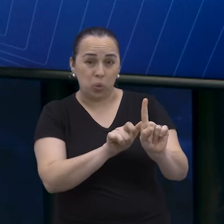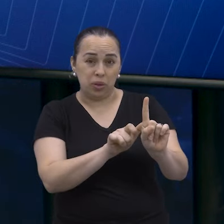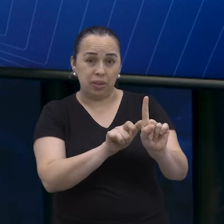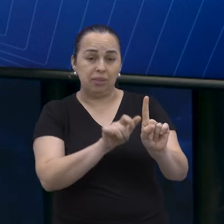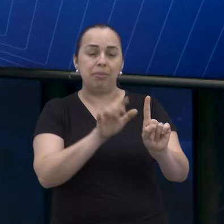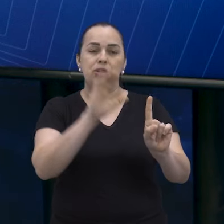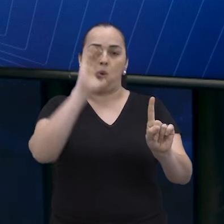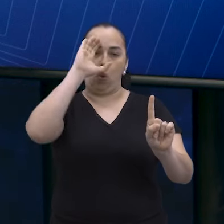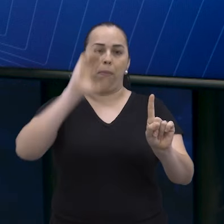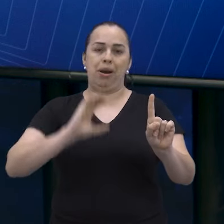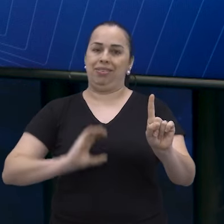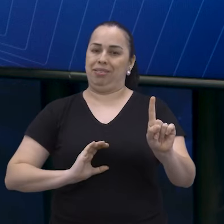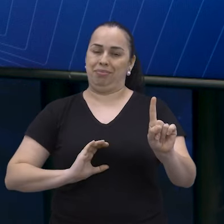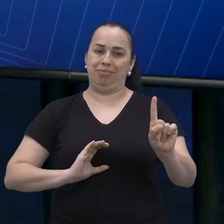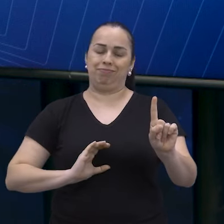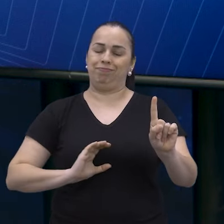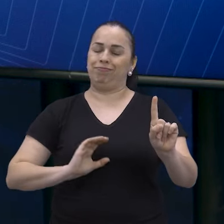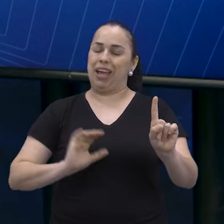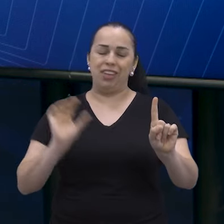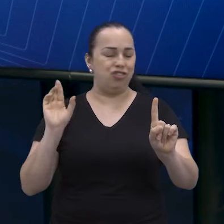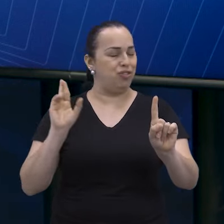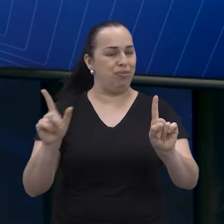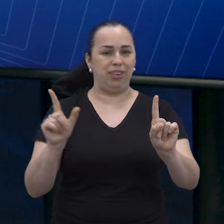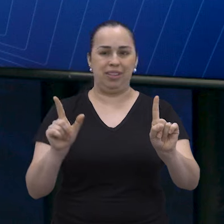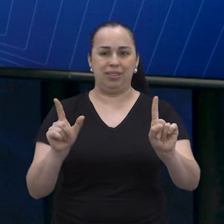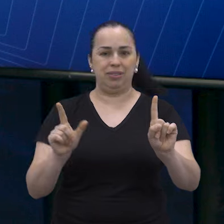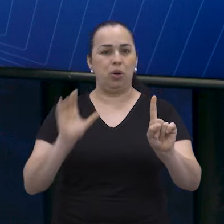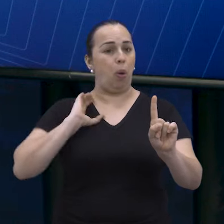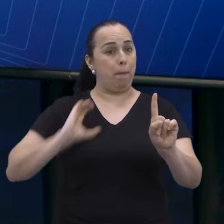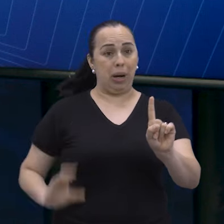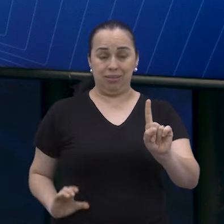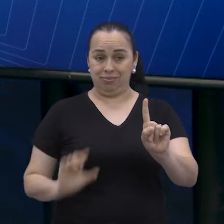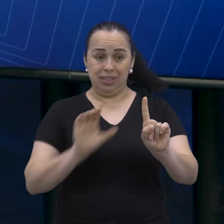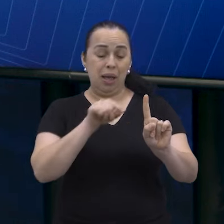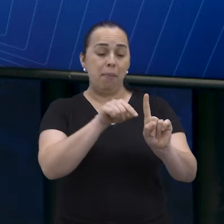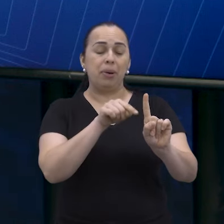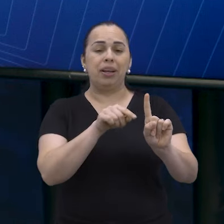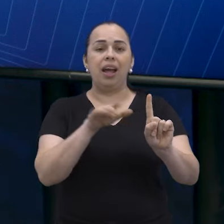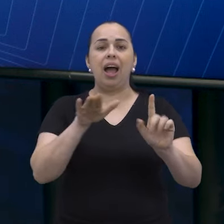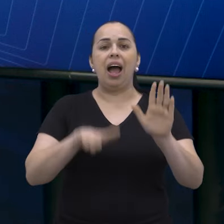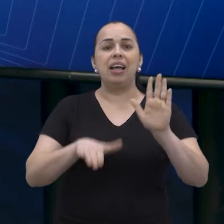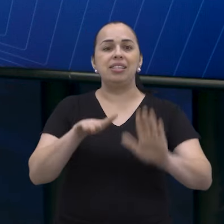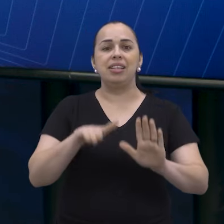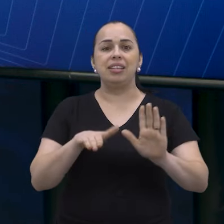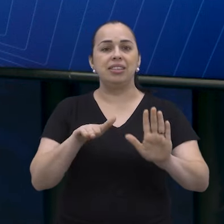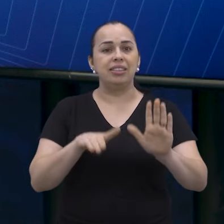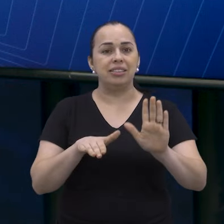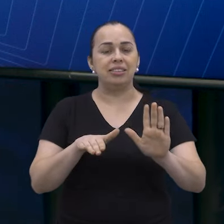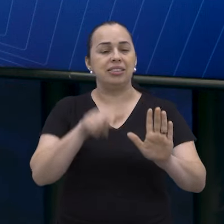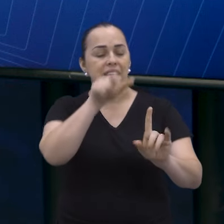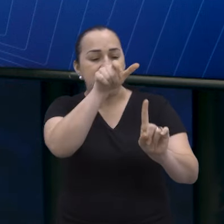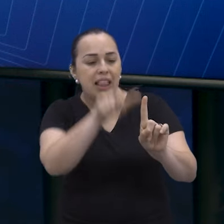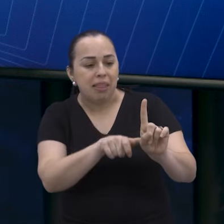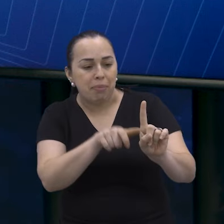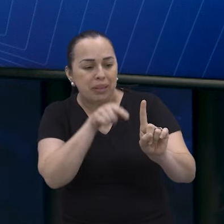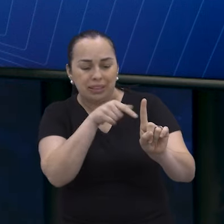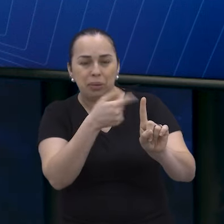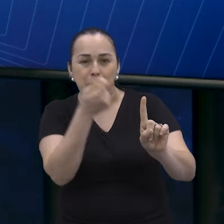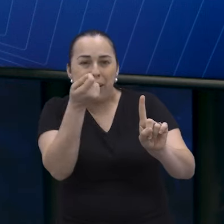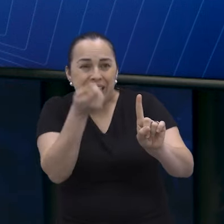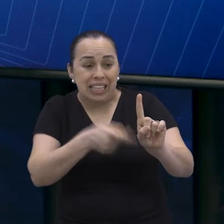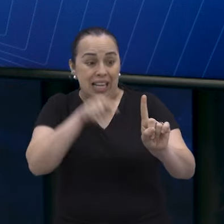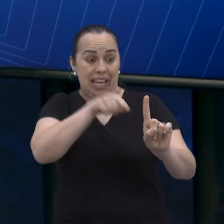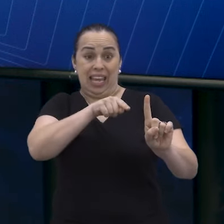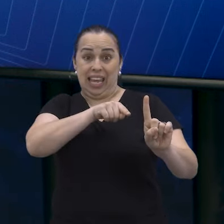skills comportamentais, elas têm pesado cada vez mais, né? Porque se eu não tenho tanta necessidade do profissional, aquele